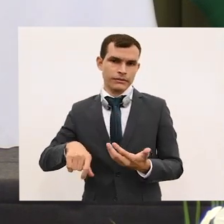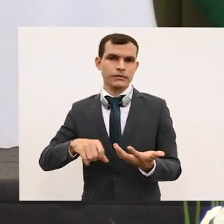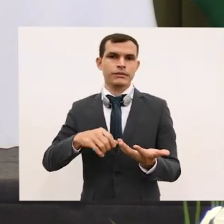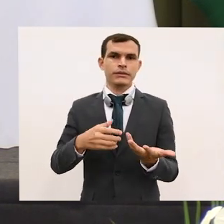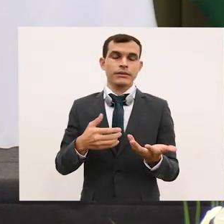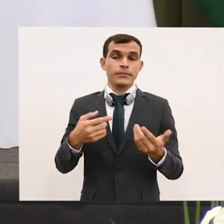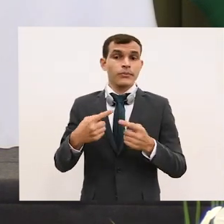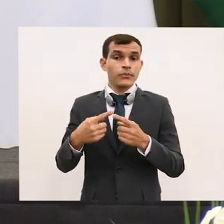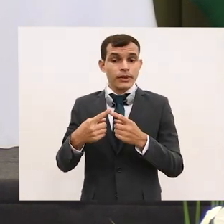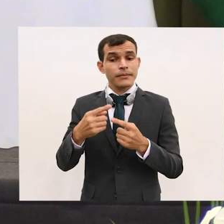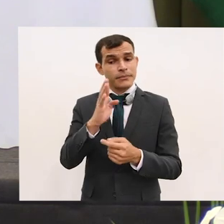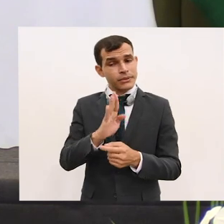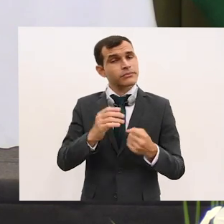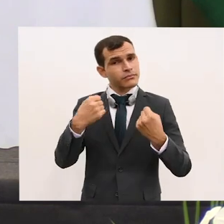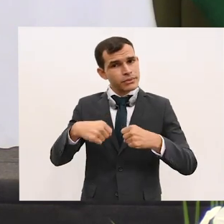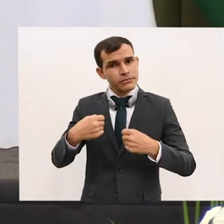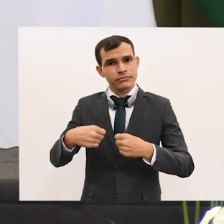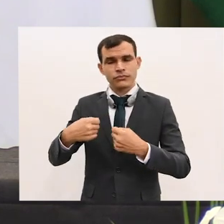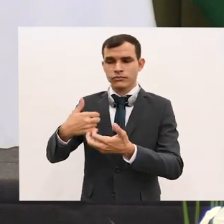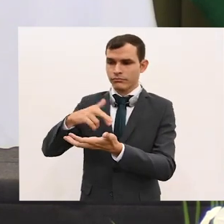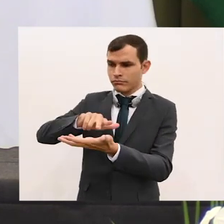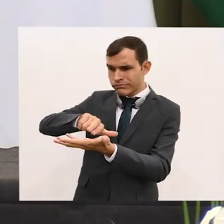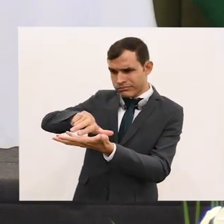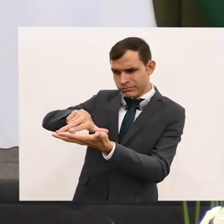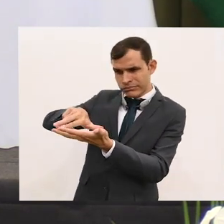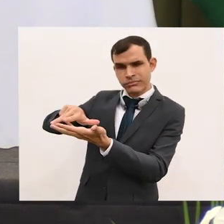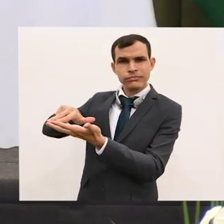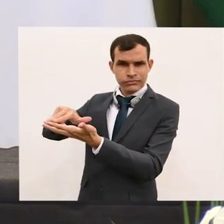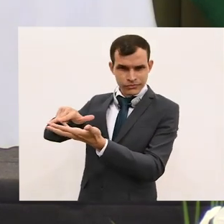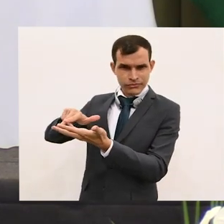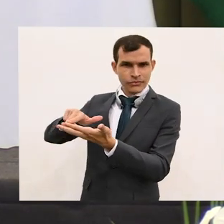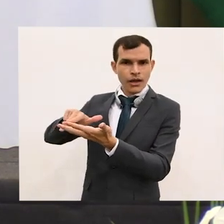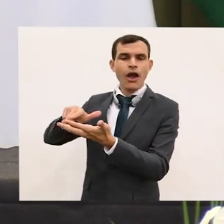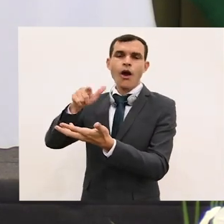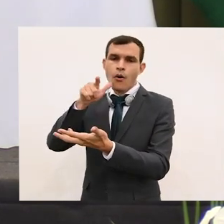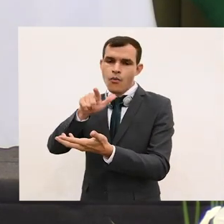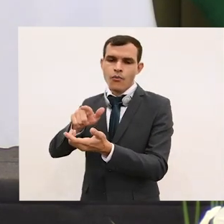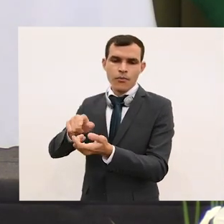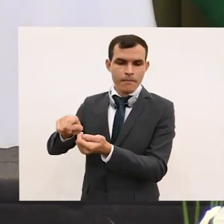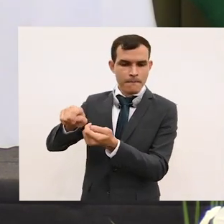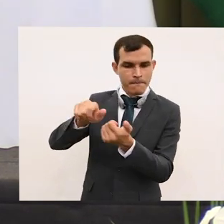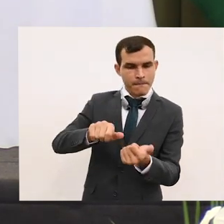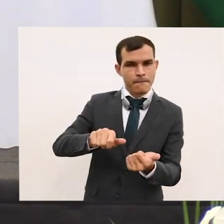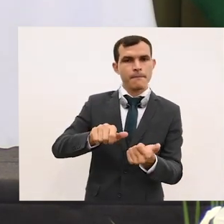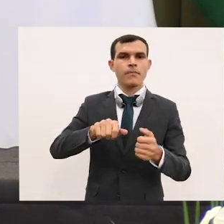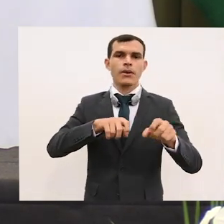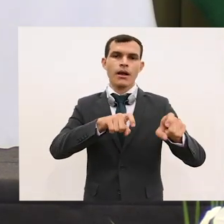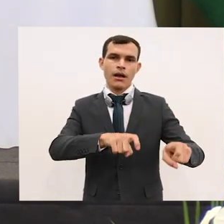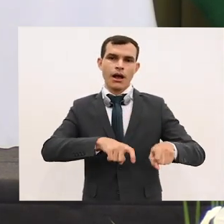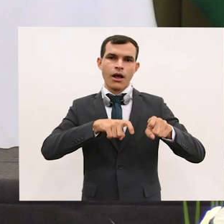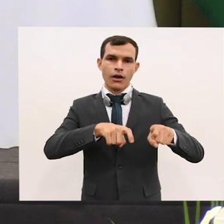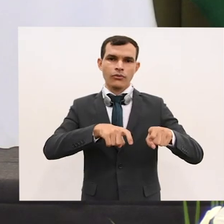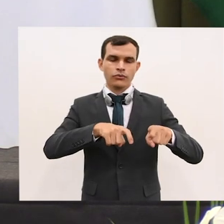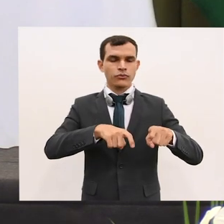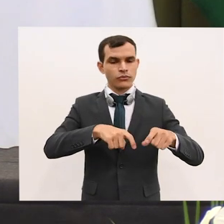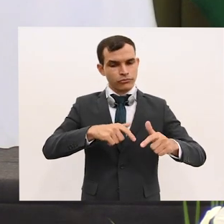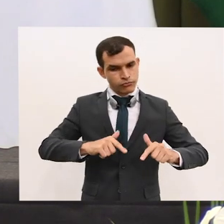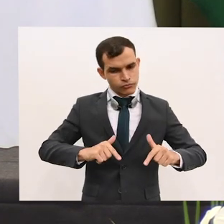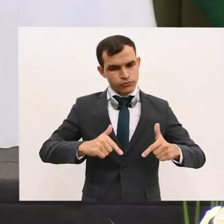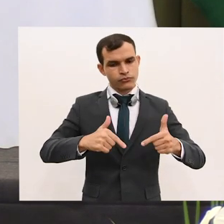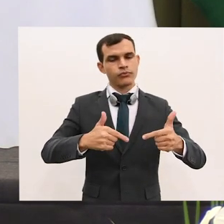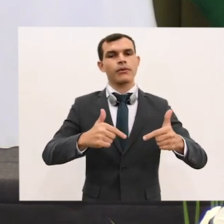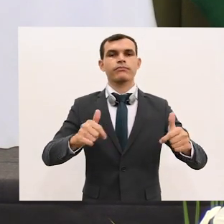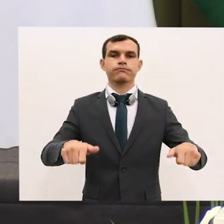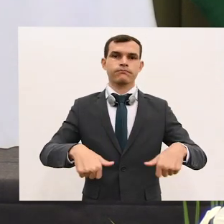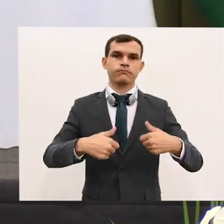possa ter os insumos que necessita para que o agro-brasileiro possa trabalhar. Como eu dizia, as perturbações nos mercados de